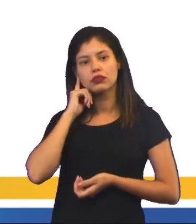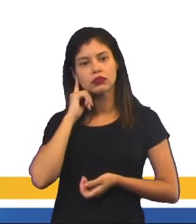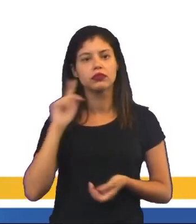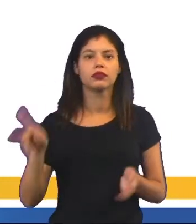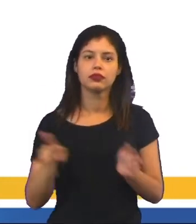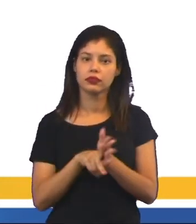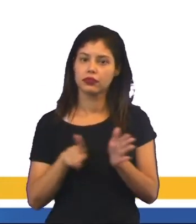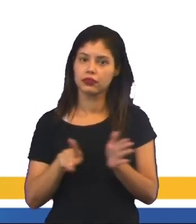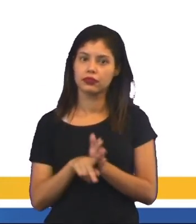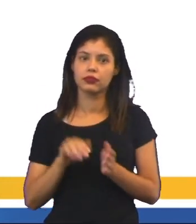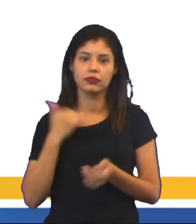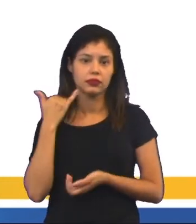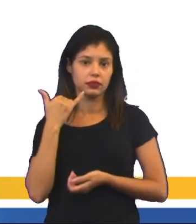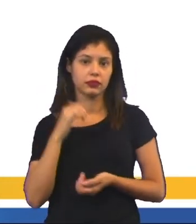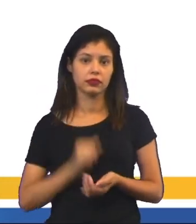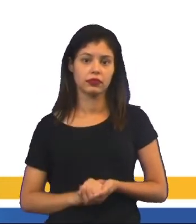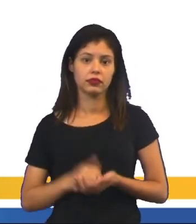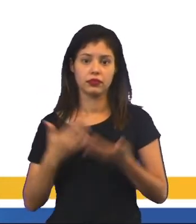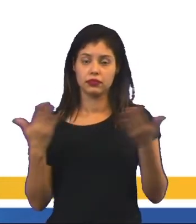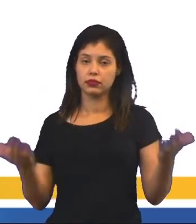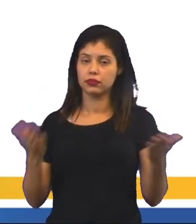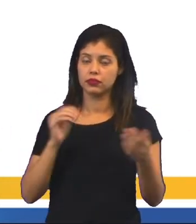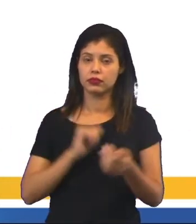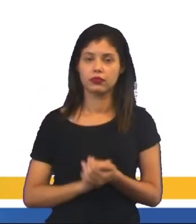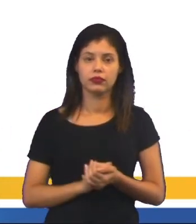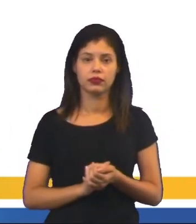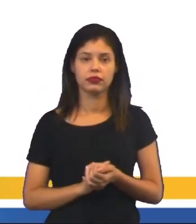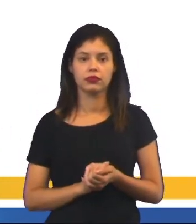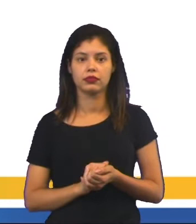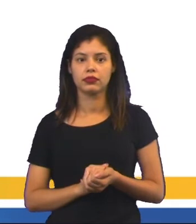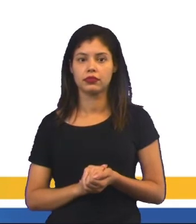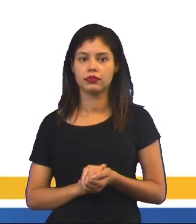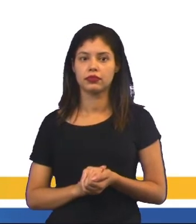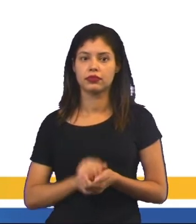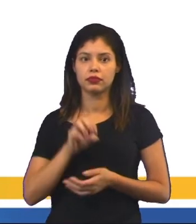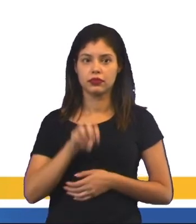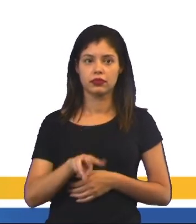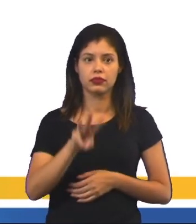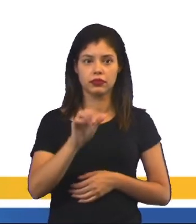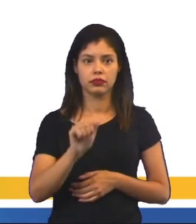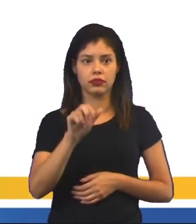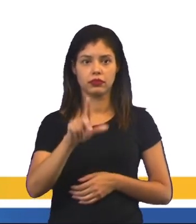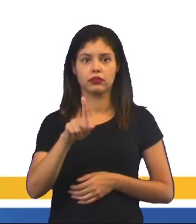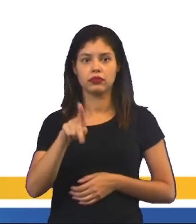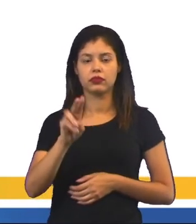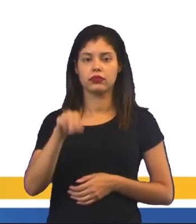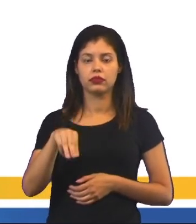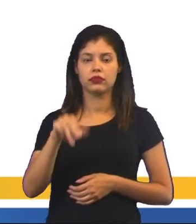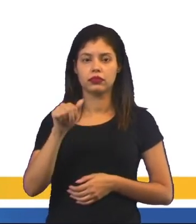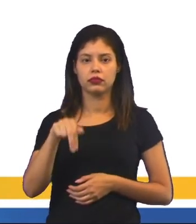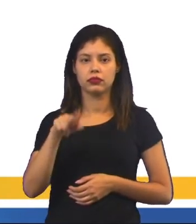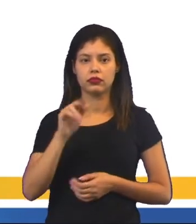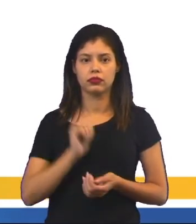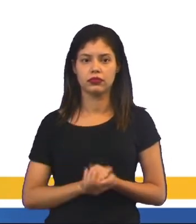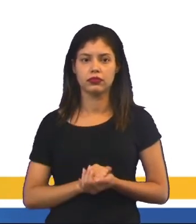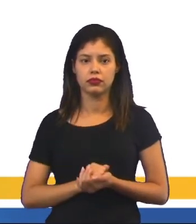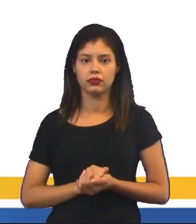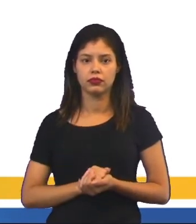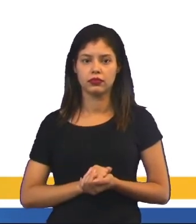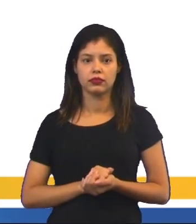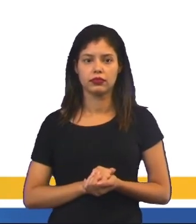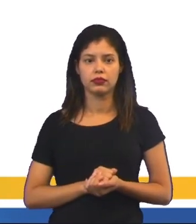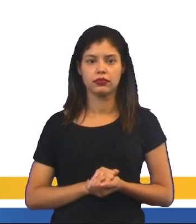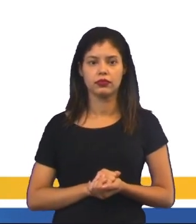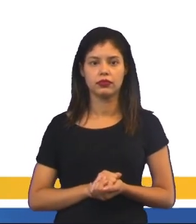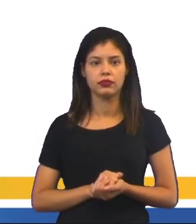seu próprio smartphone. Então, esse aparelho chamado aqui, a portuguesar